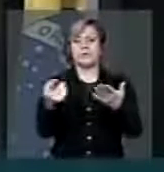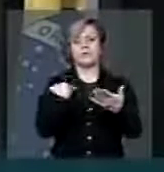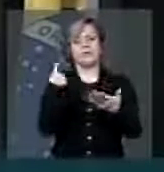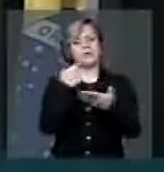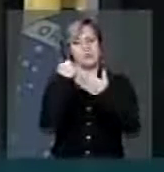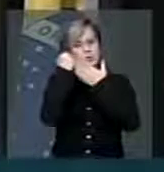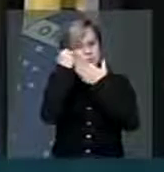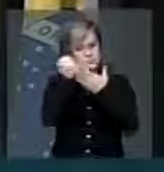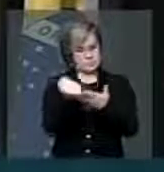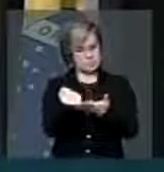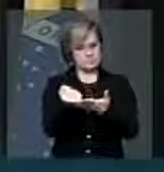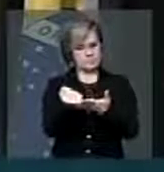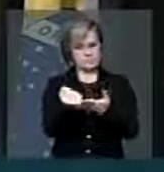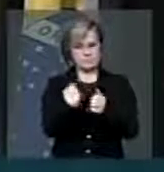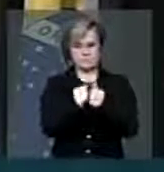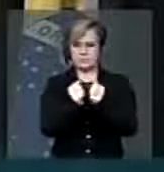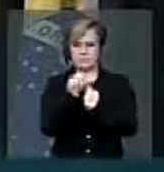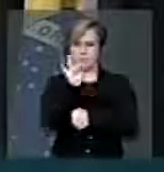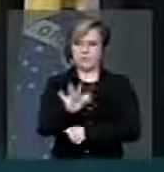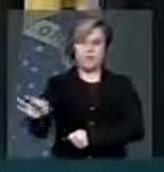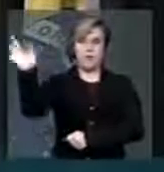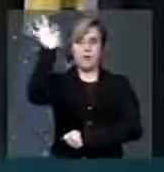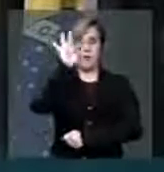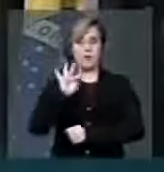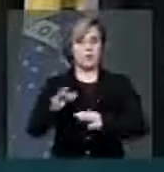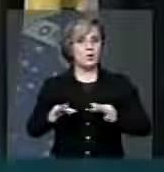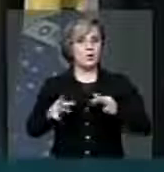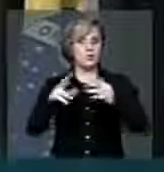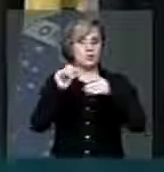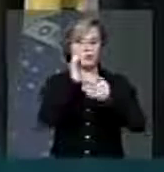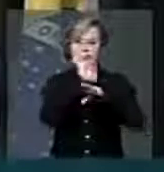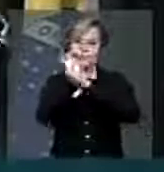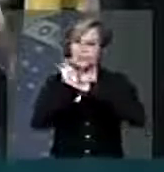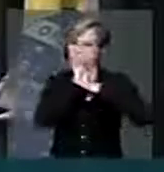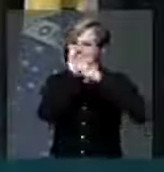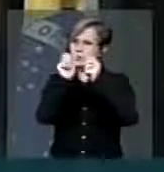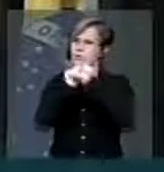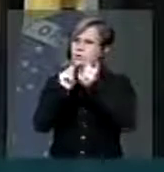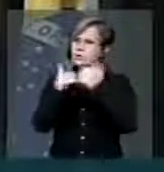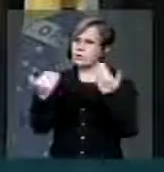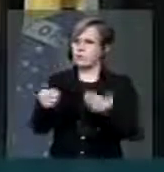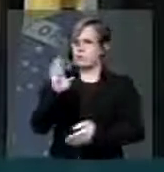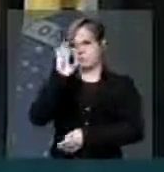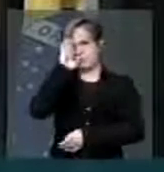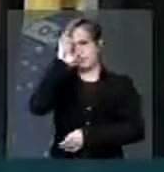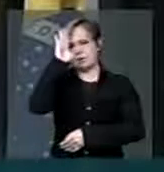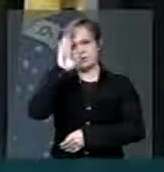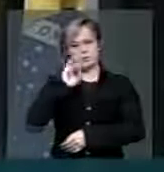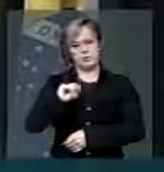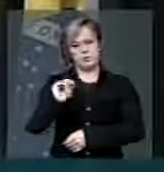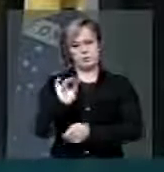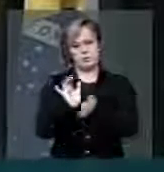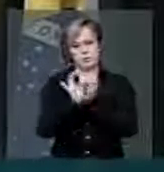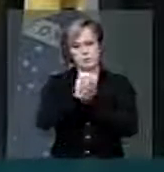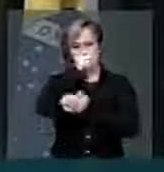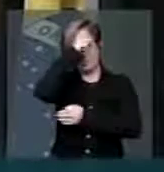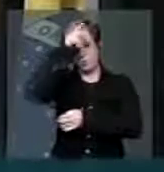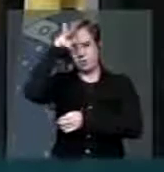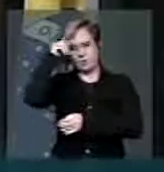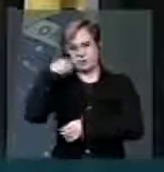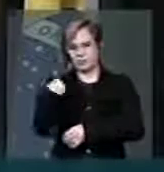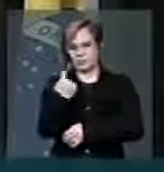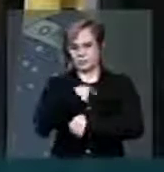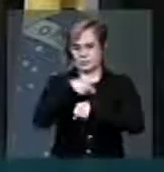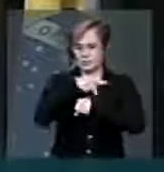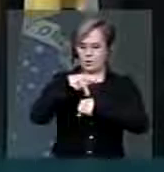solidários com a federação, com todos os entes federados, particularmente com os prefeitos do nosso